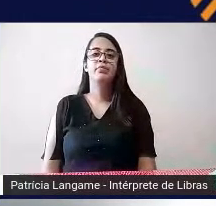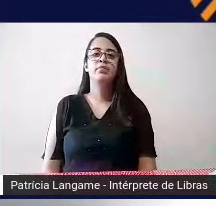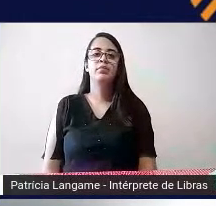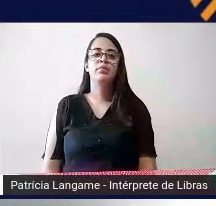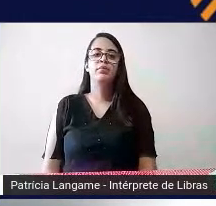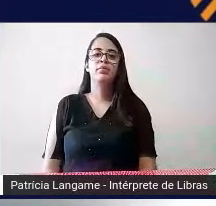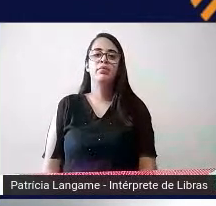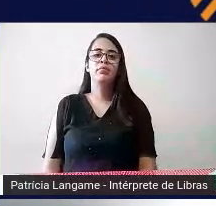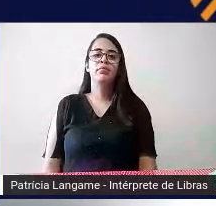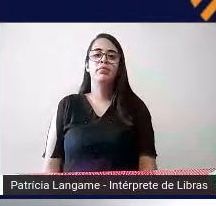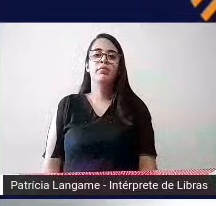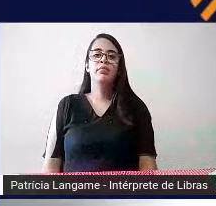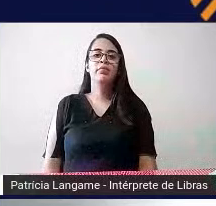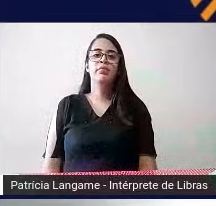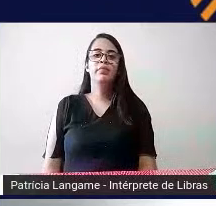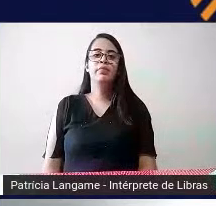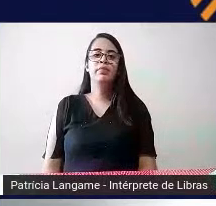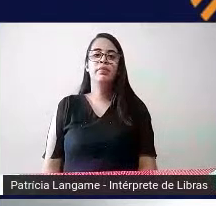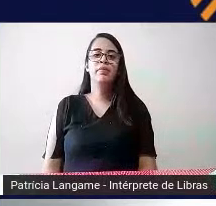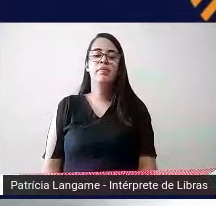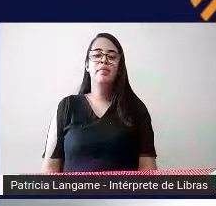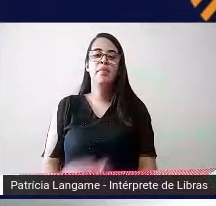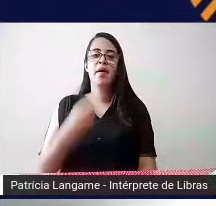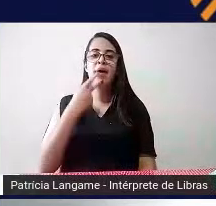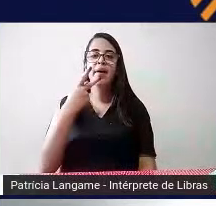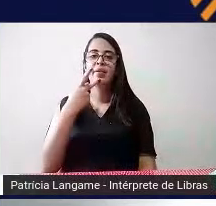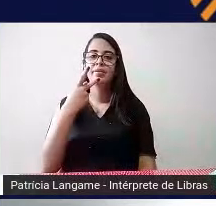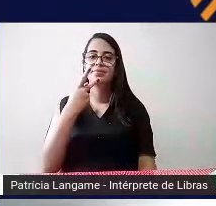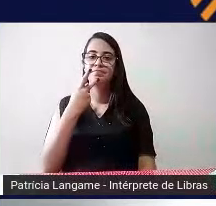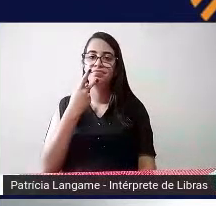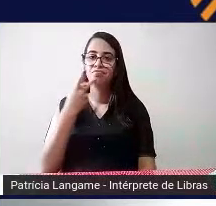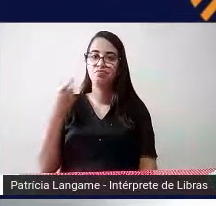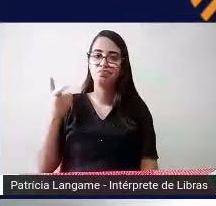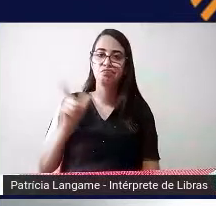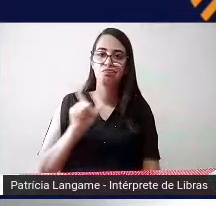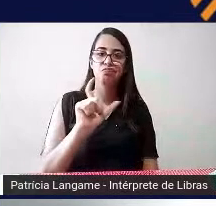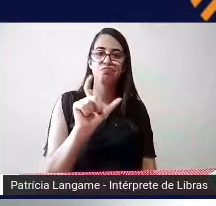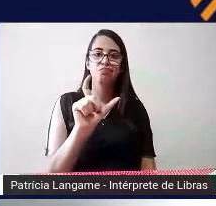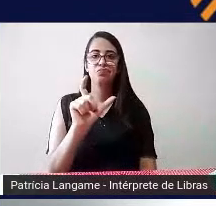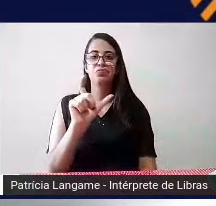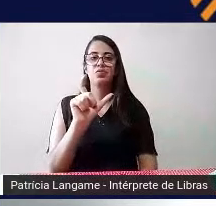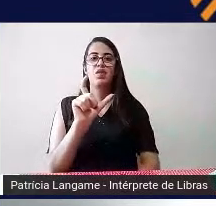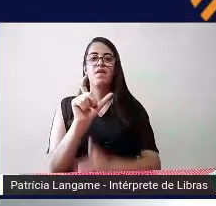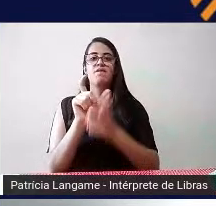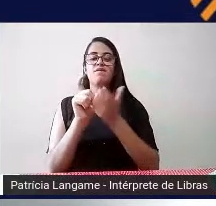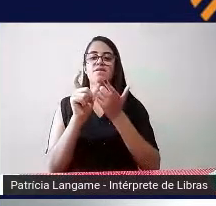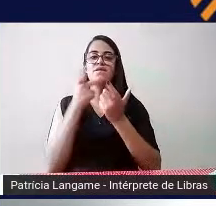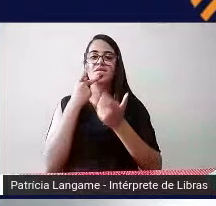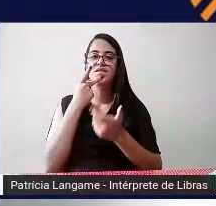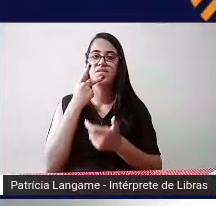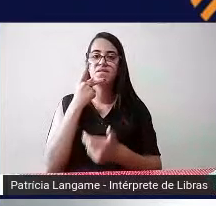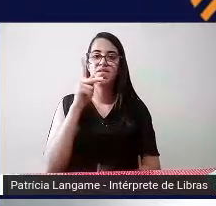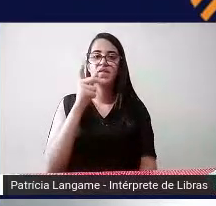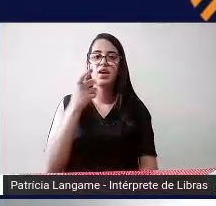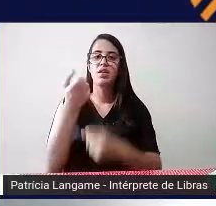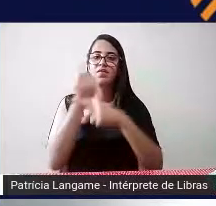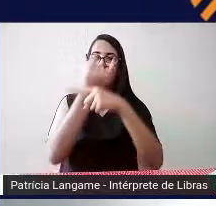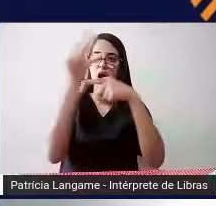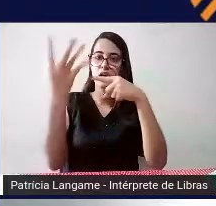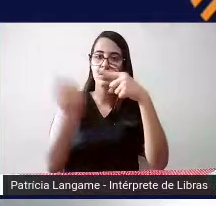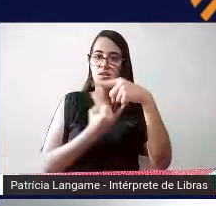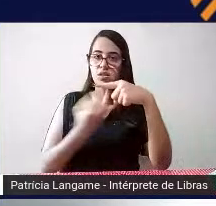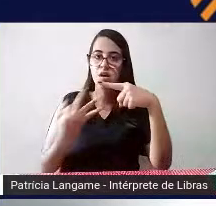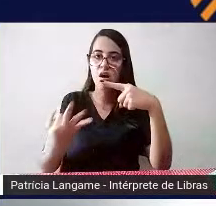polinômios expressões algébricas dentro de raízes frações uma série de coisas daí você vai